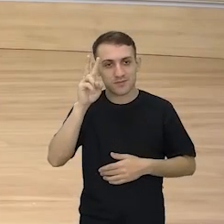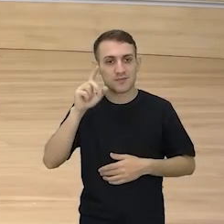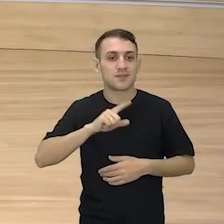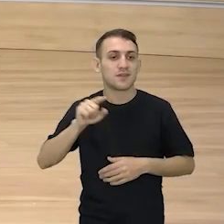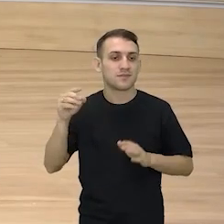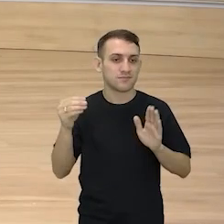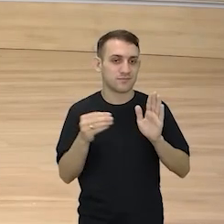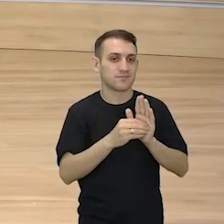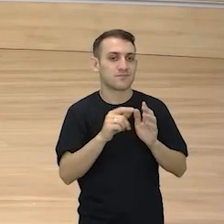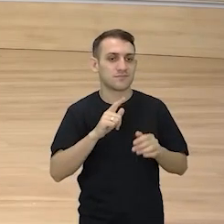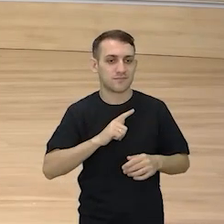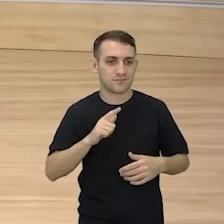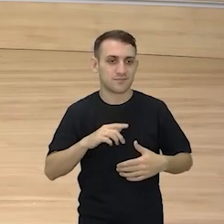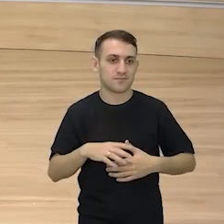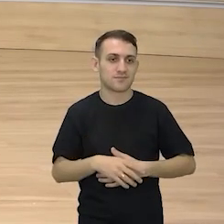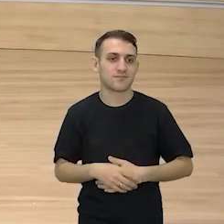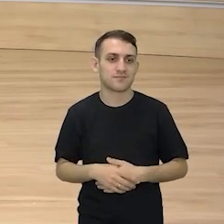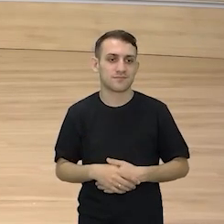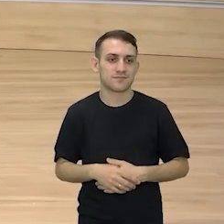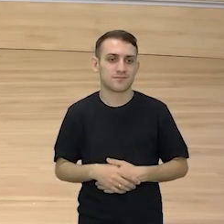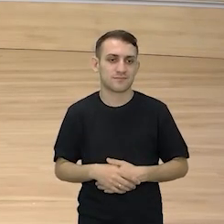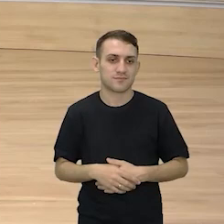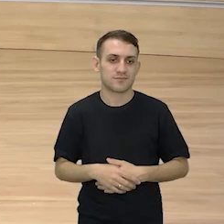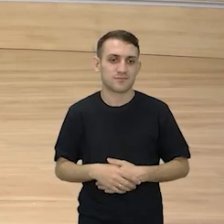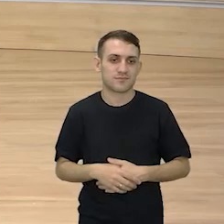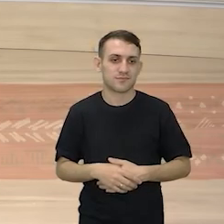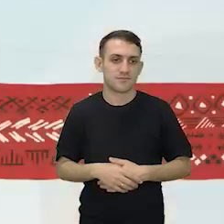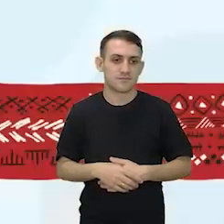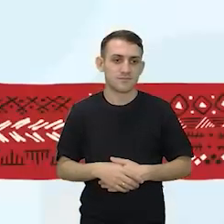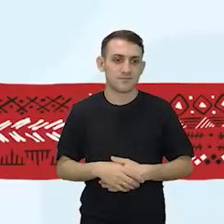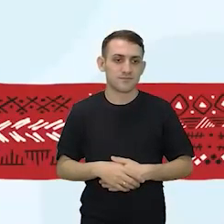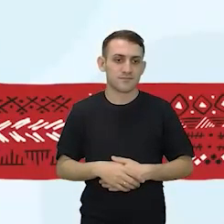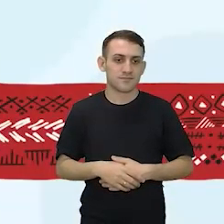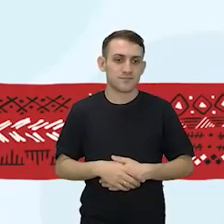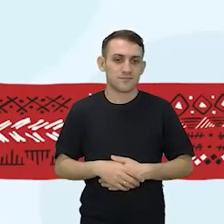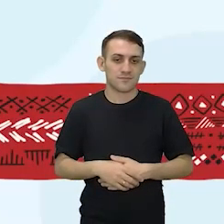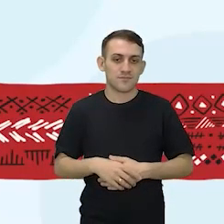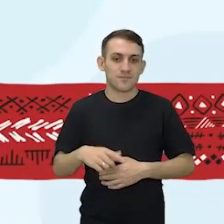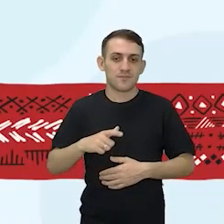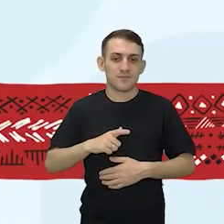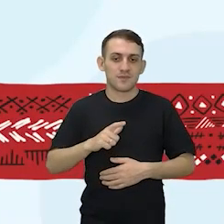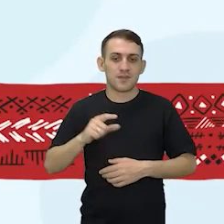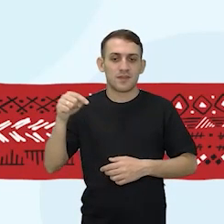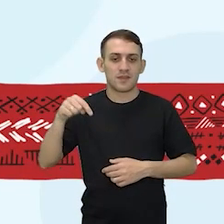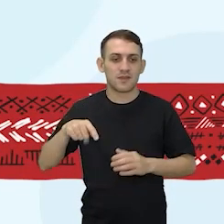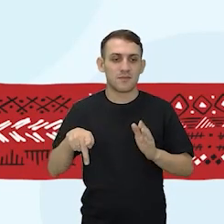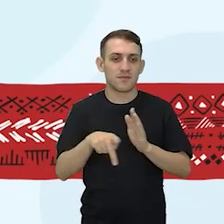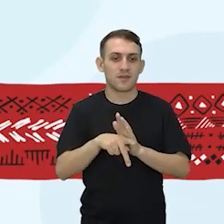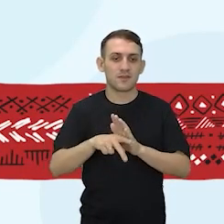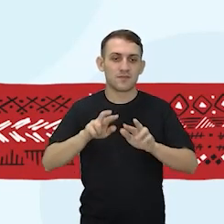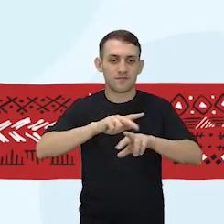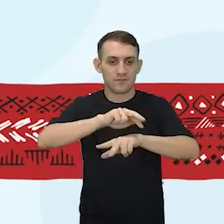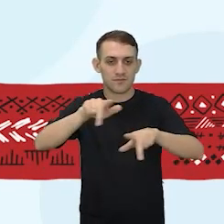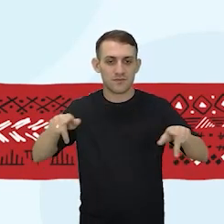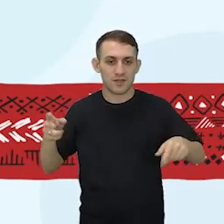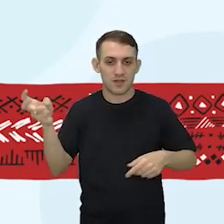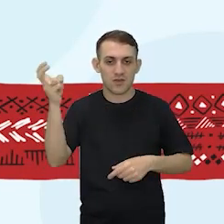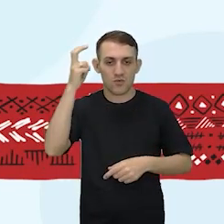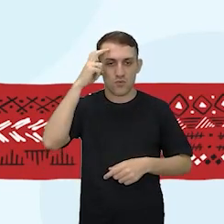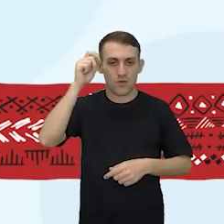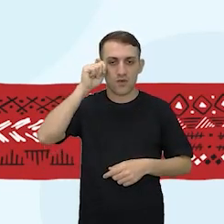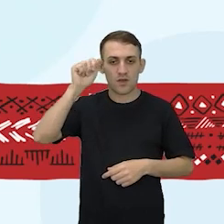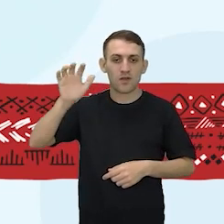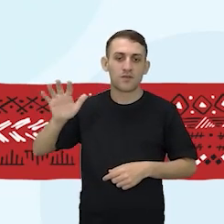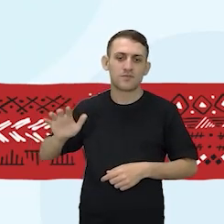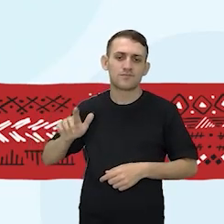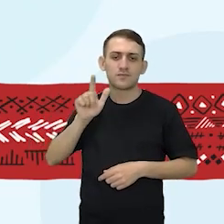aí no seu lapbook. Bora ver mais uma parte do meu lapbook? Chegamos na diversidade cultural africana.